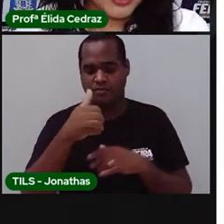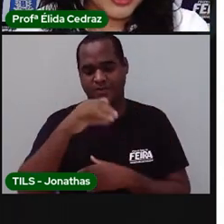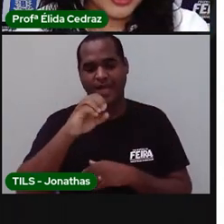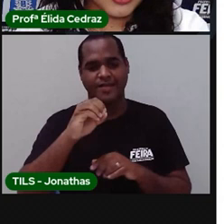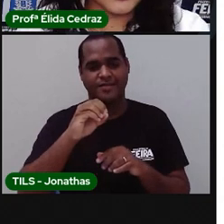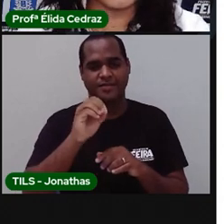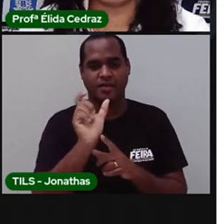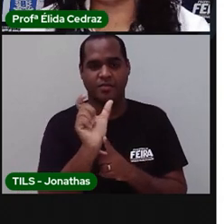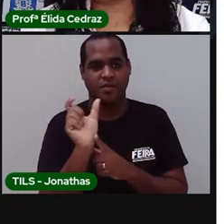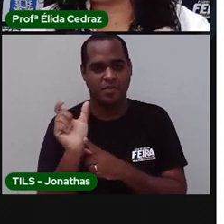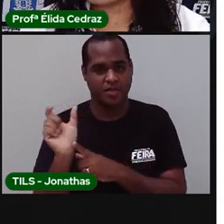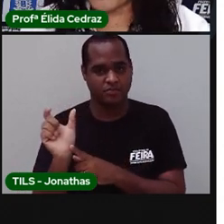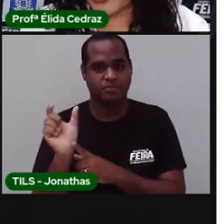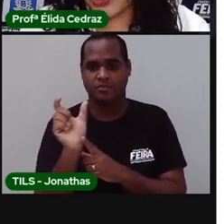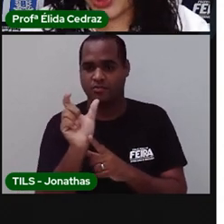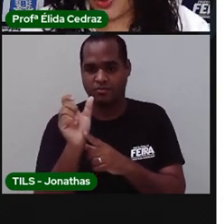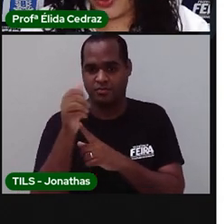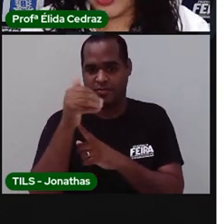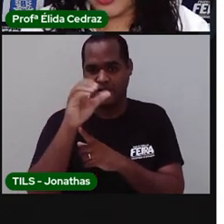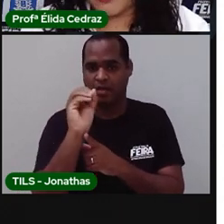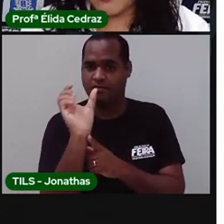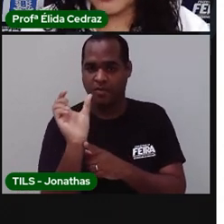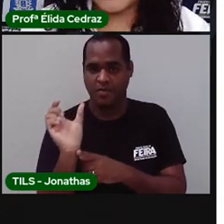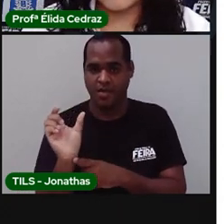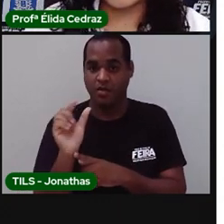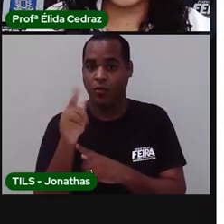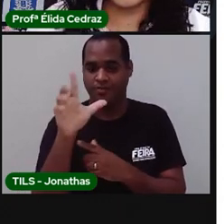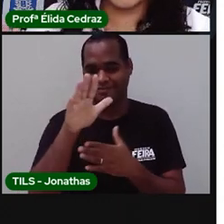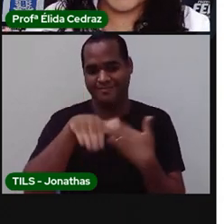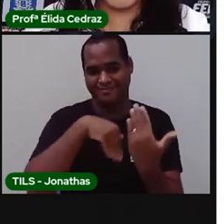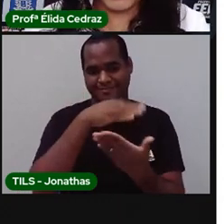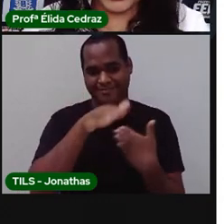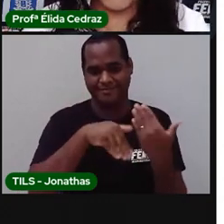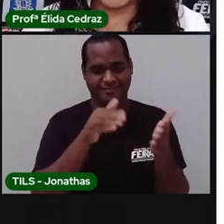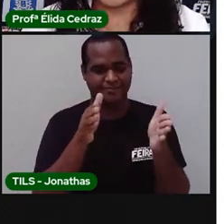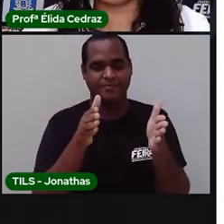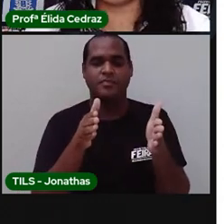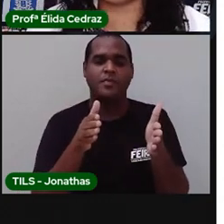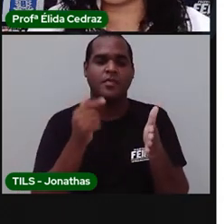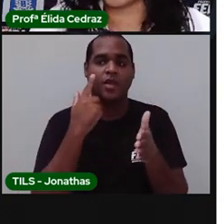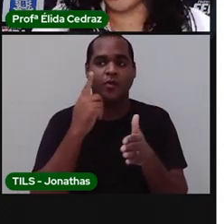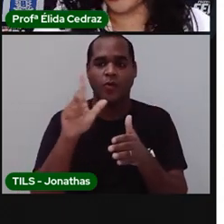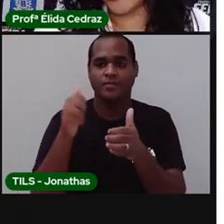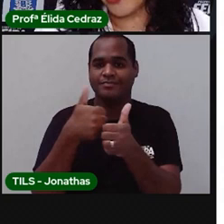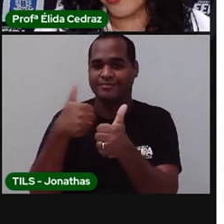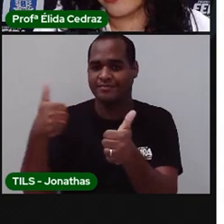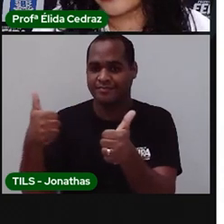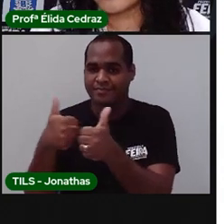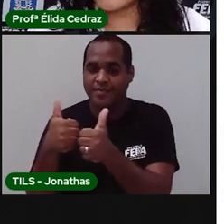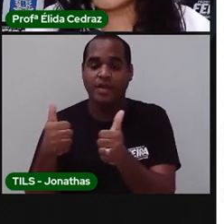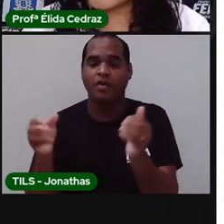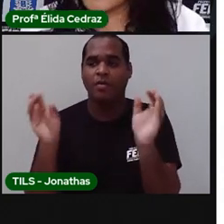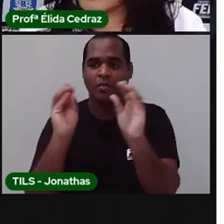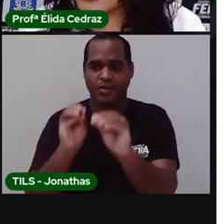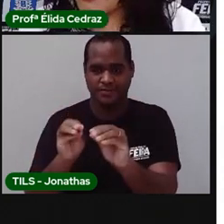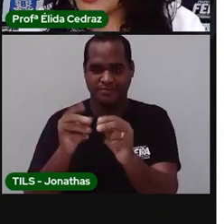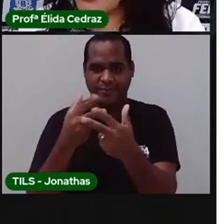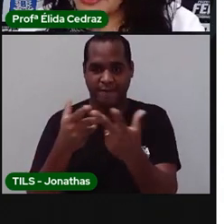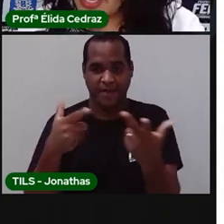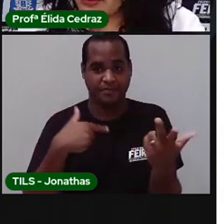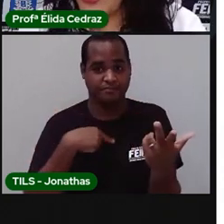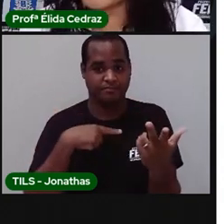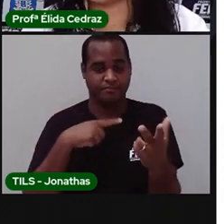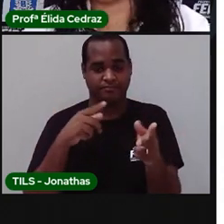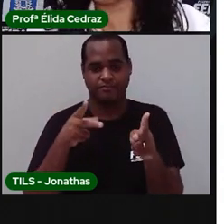palavrinhas aqui fora de ordem. Do ladinho, nós vamos colocá-las nessa